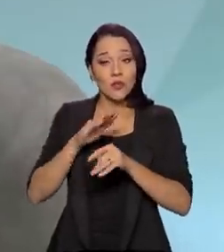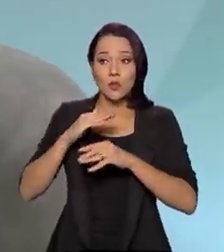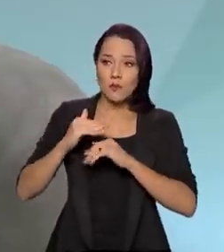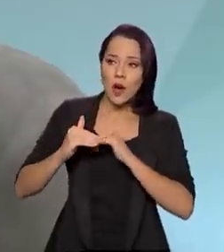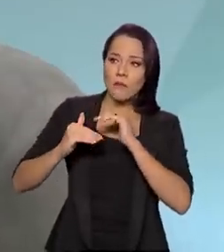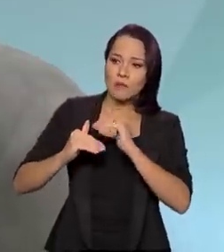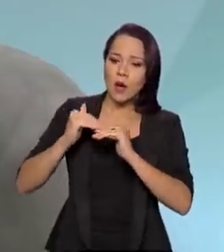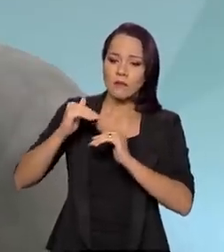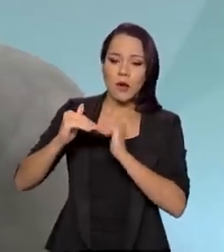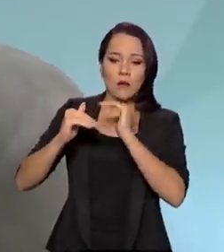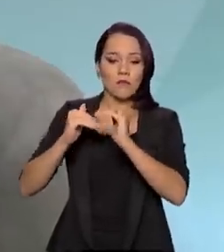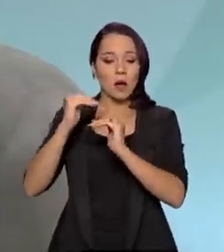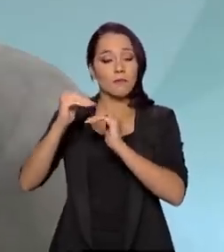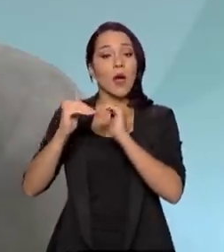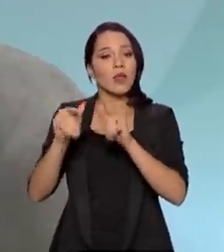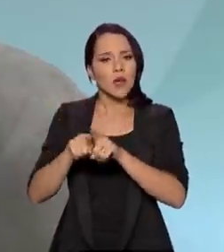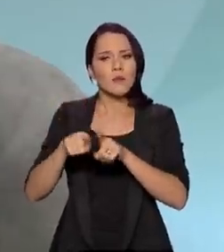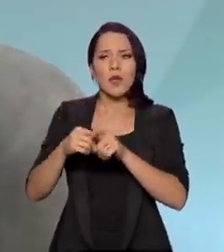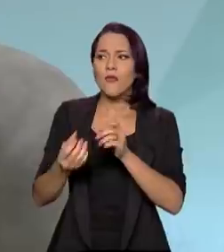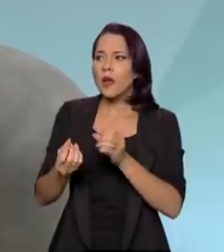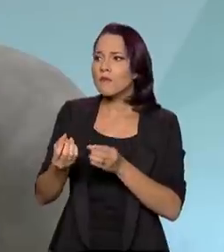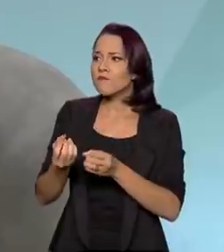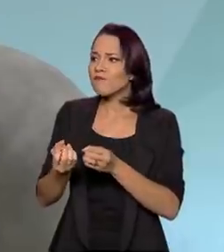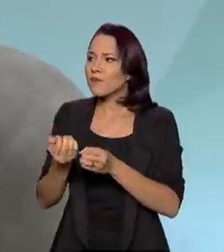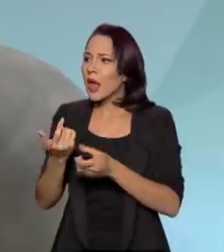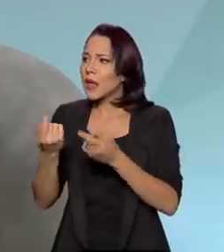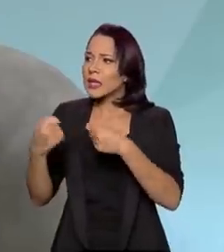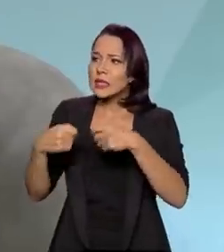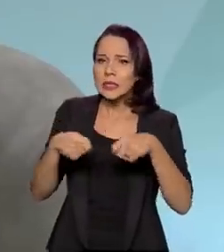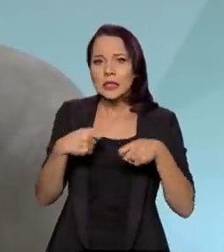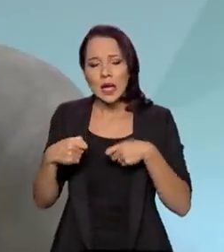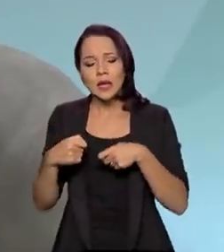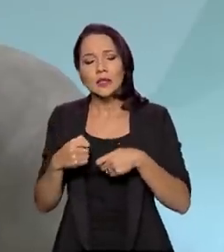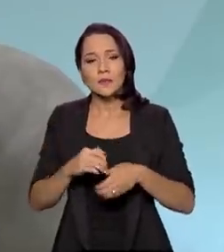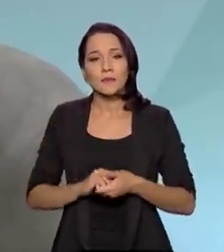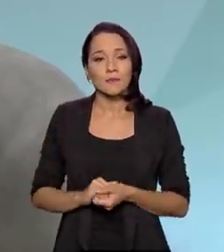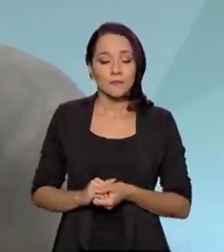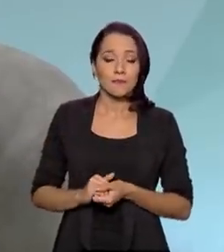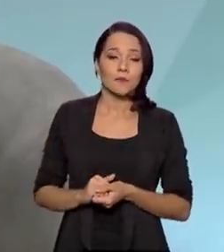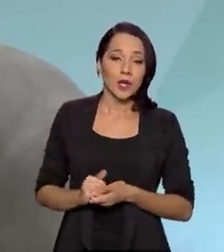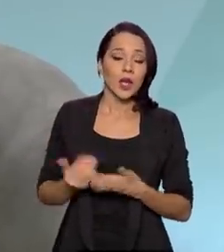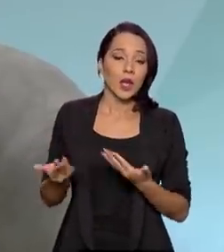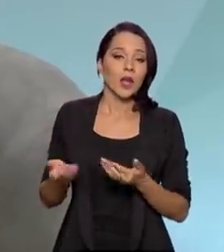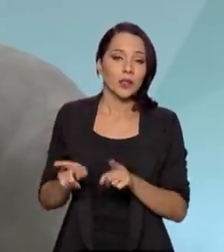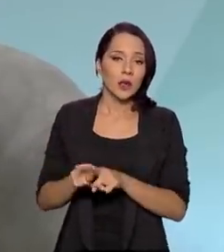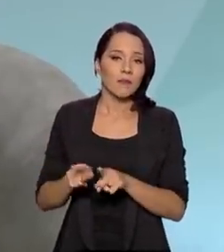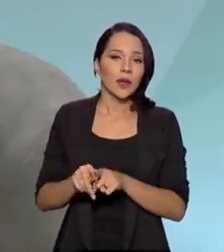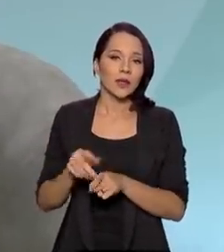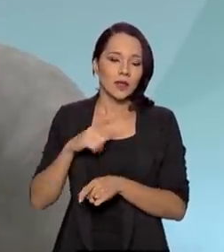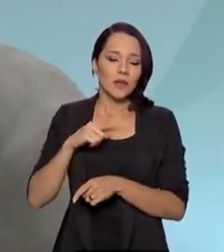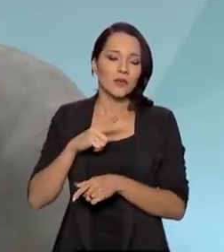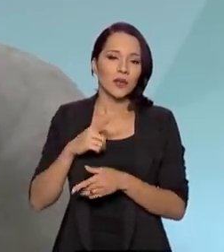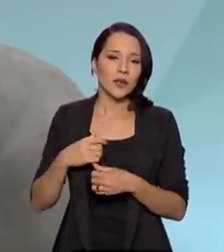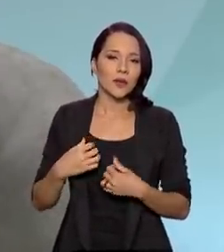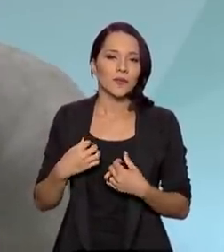foram acontecendo ao longo do tempo e pelas necessidades que foram acontecendo. E nós tivemos esse